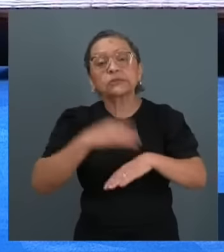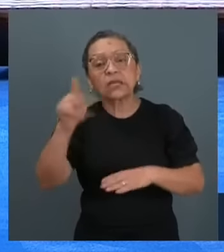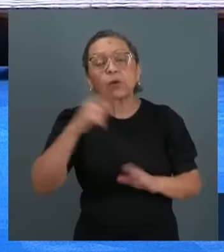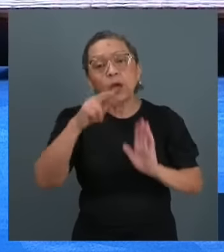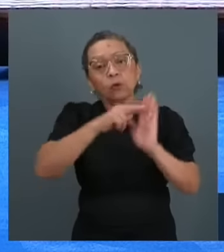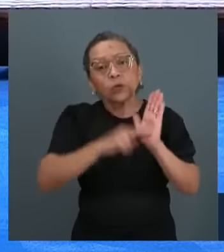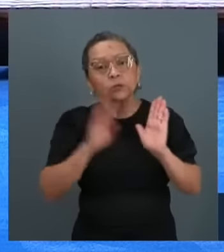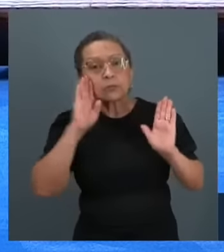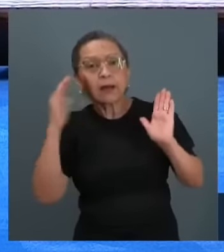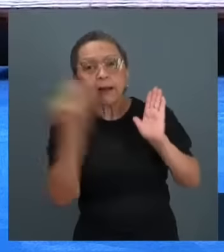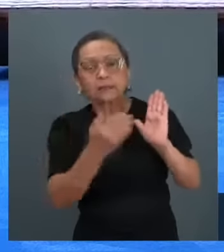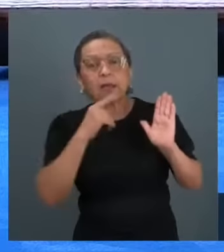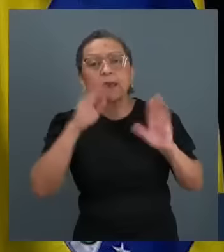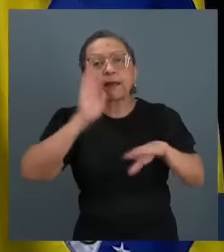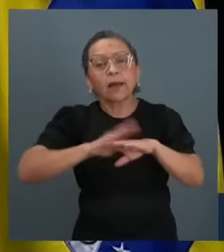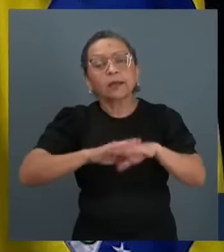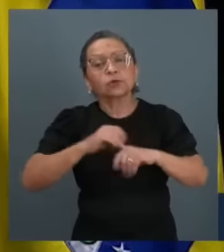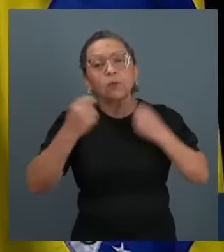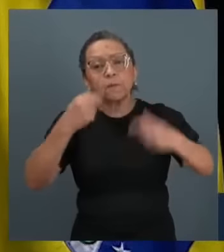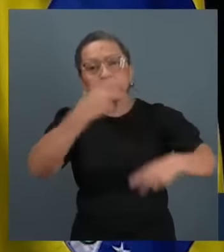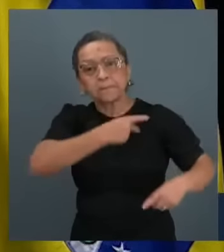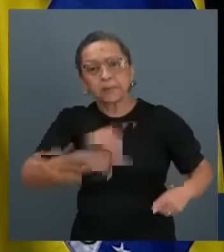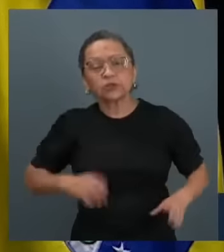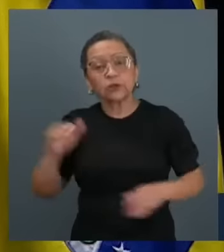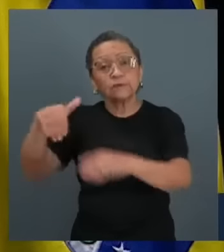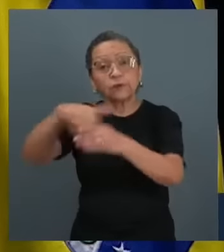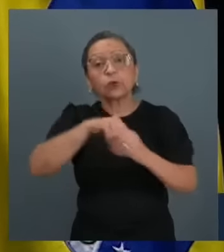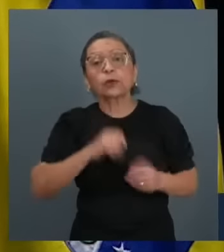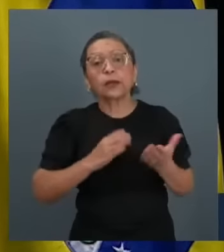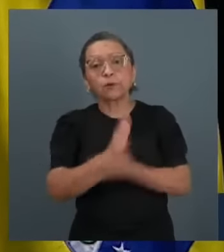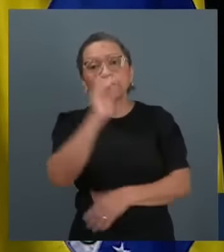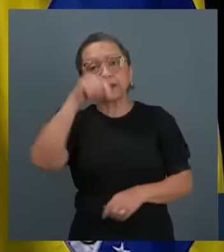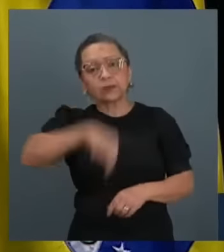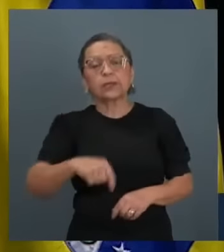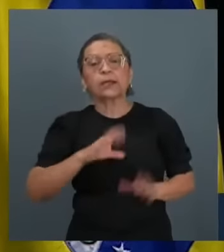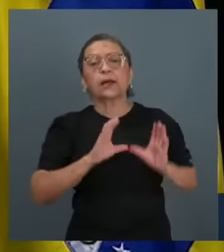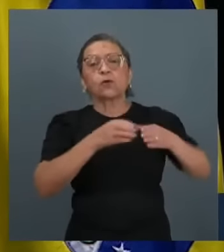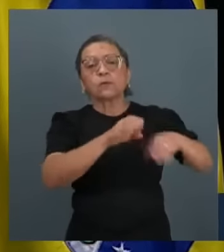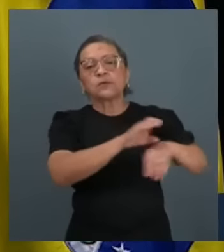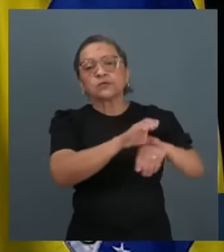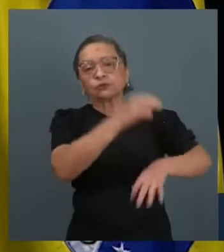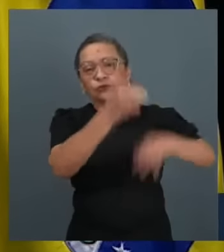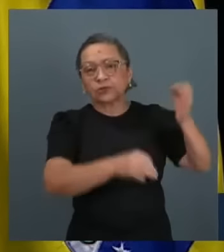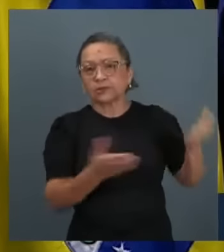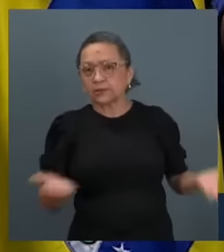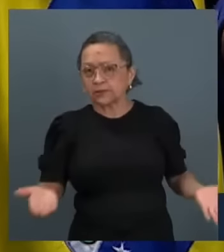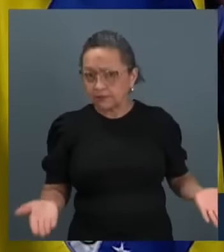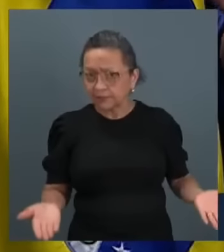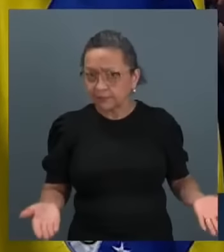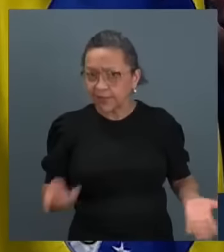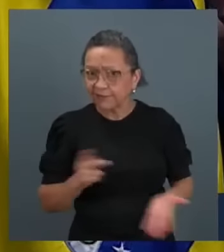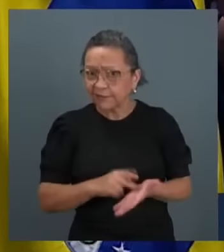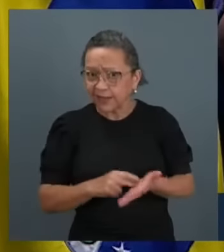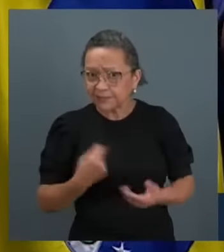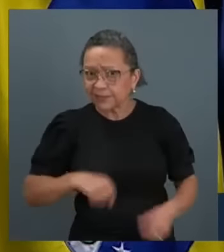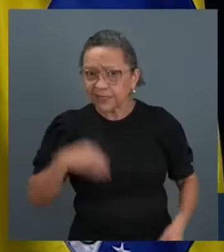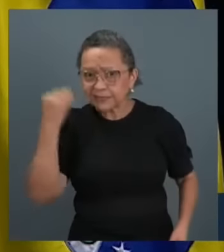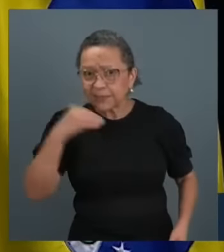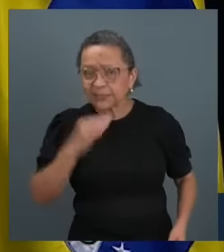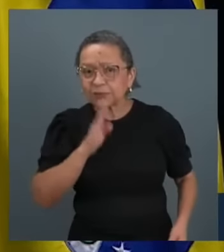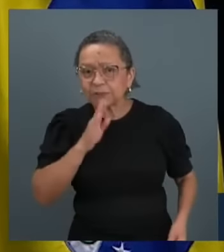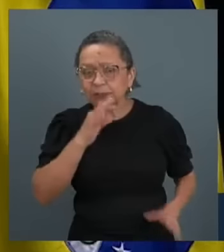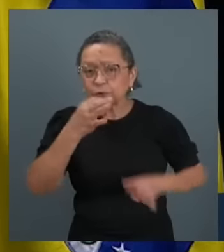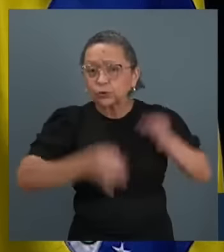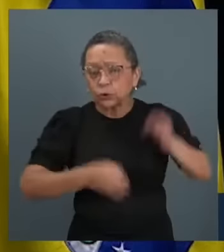casa? É agir como presidente e votar o que for aprovado na CCJ? Tem um conhecimento jurídico, muito